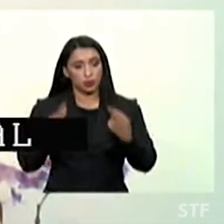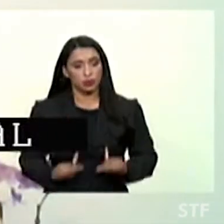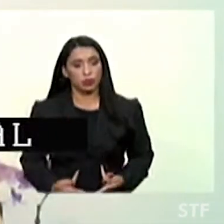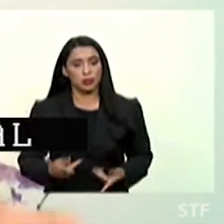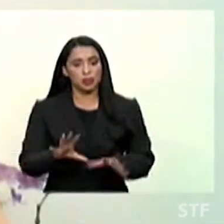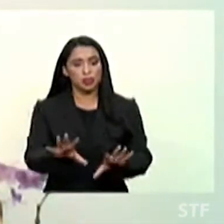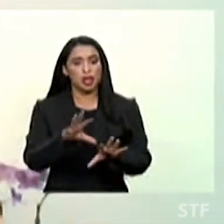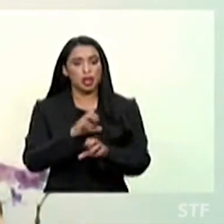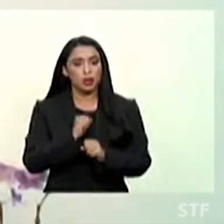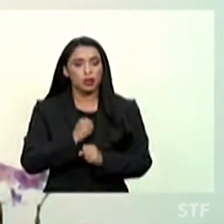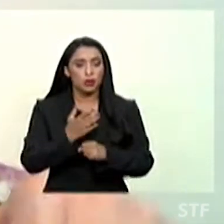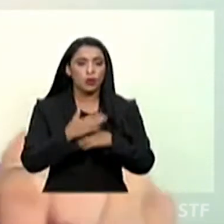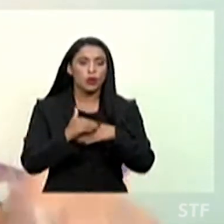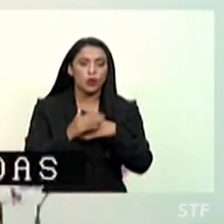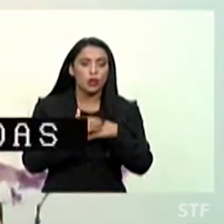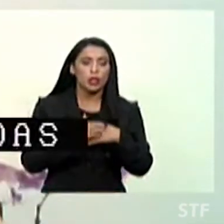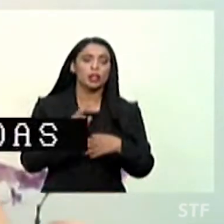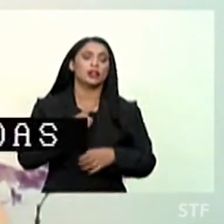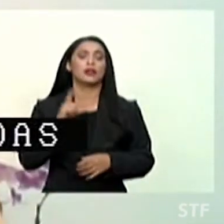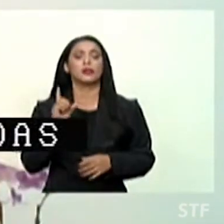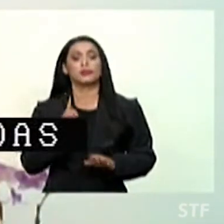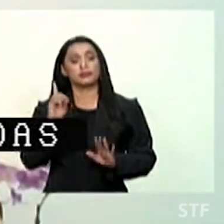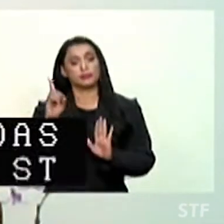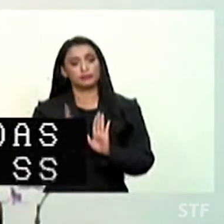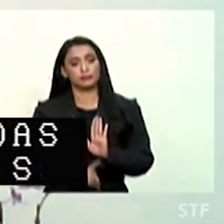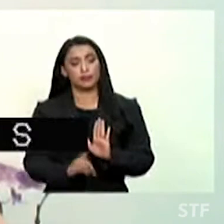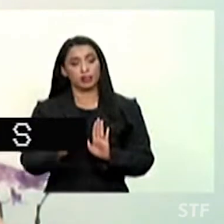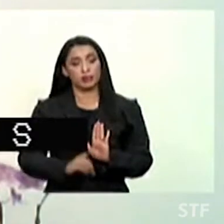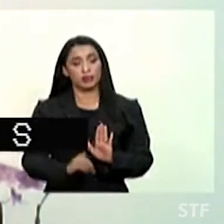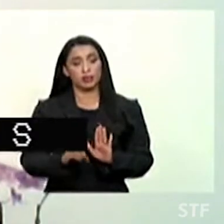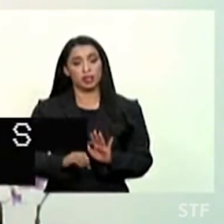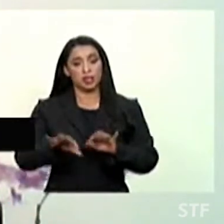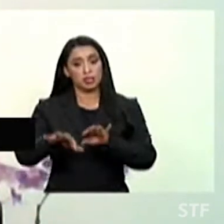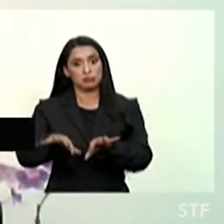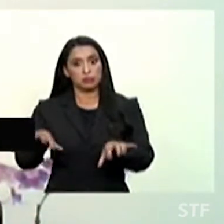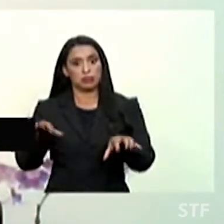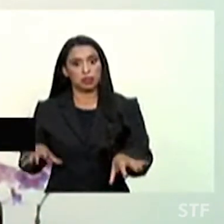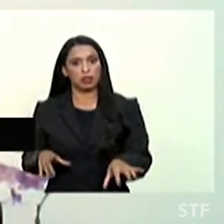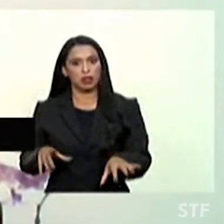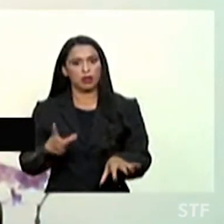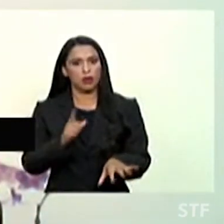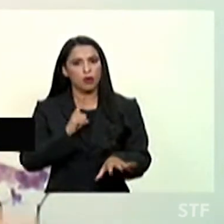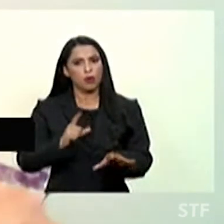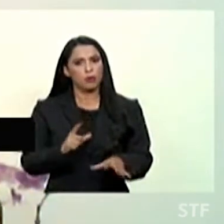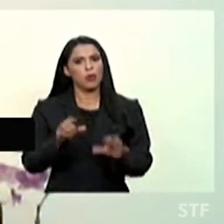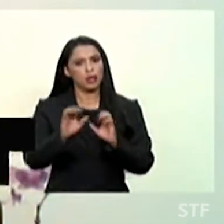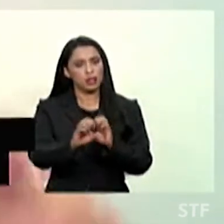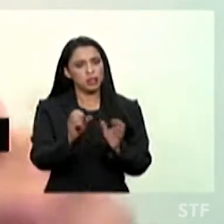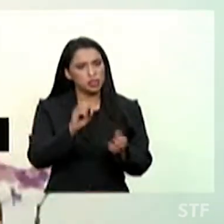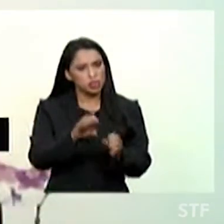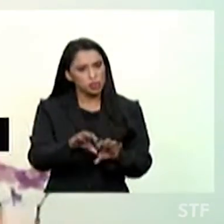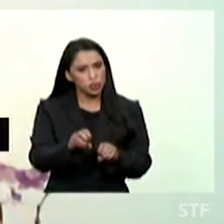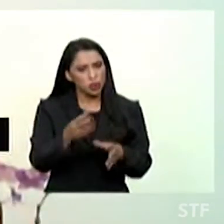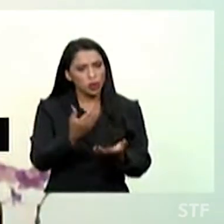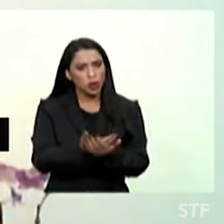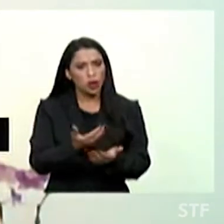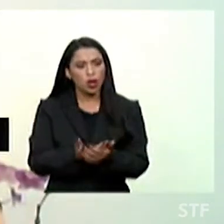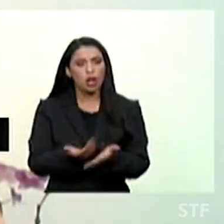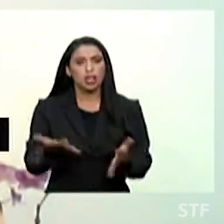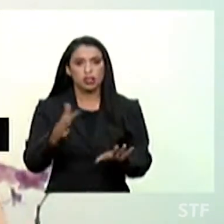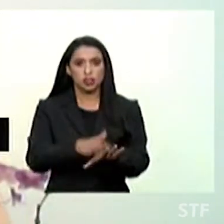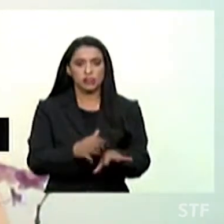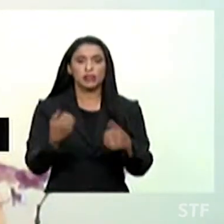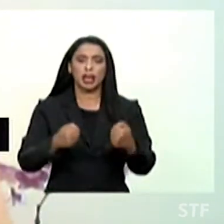atrapalhada, com base na deficiência, é discriminatório para os clientes e segregador. Uma escola verdadeiramente inclusiva deve apelhar a todas, todos e todos.